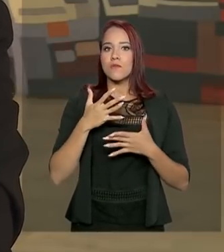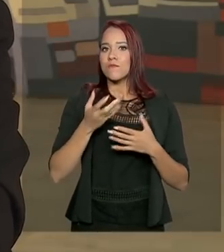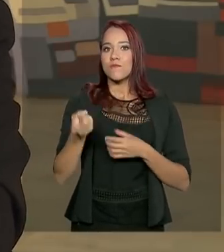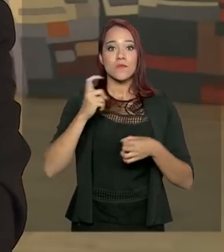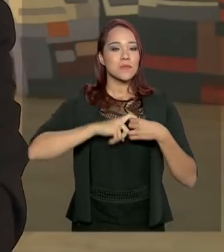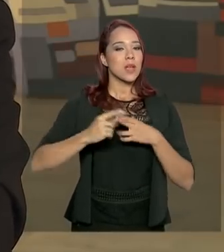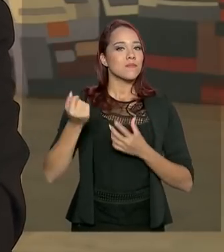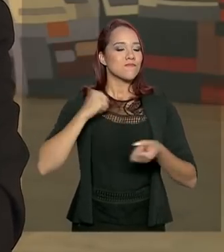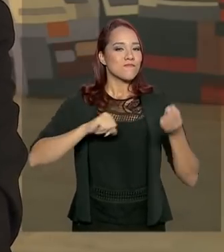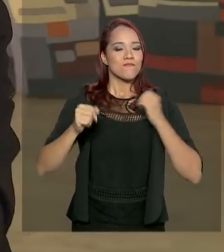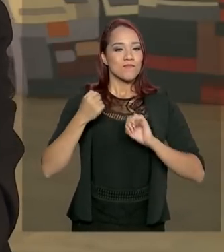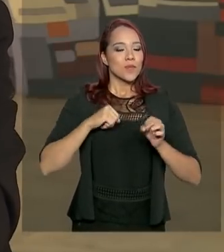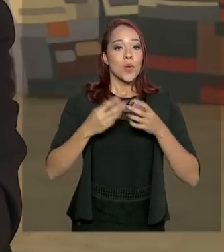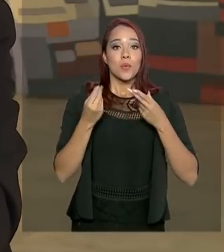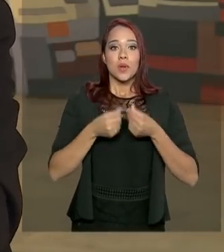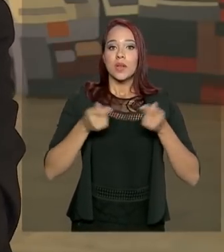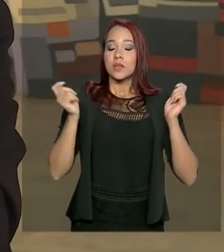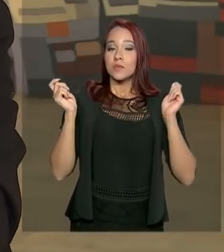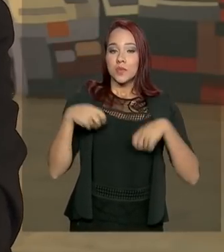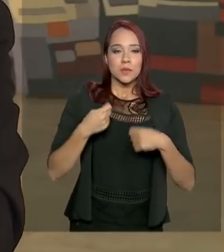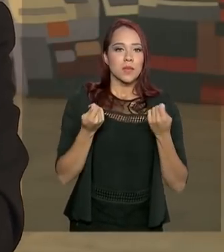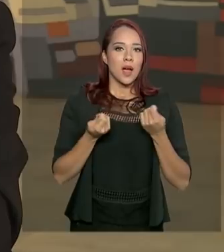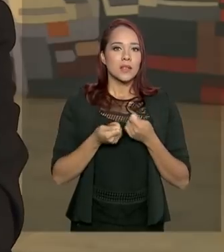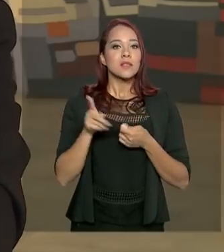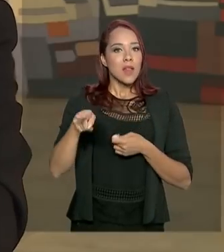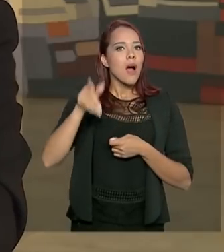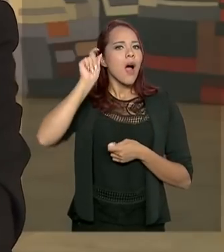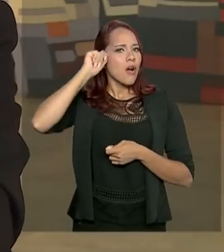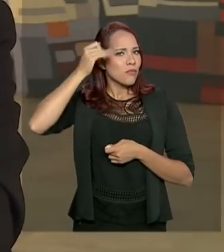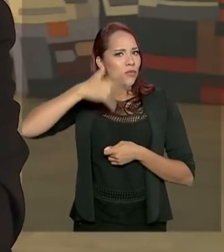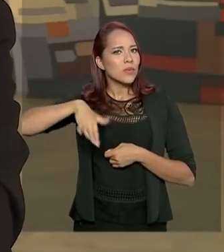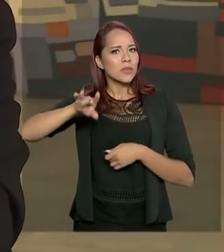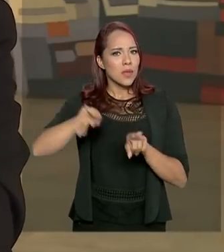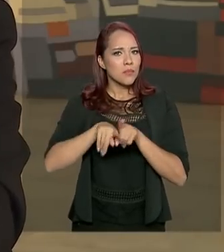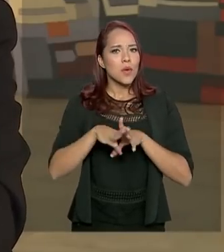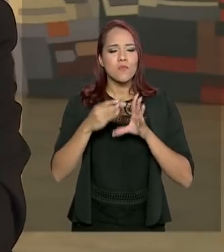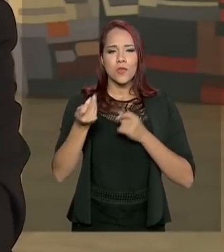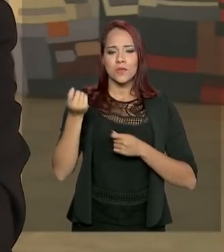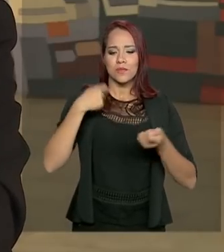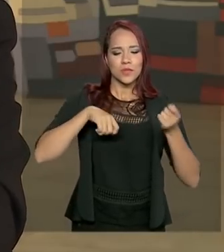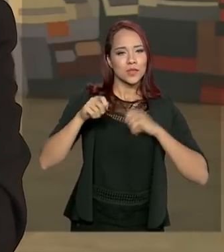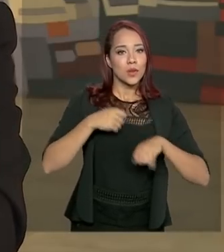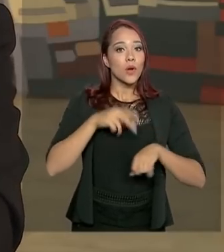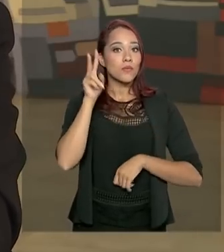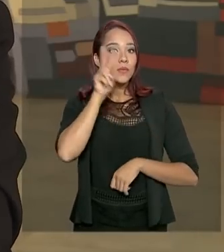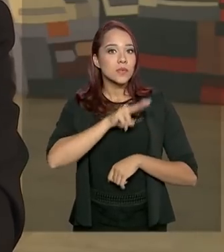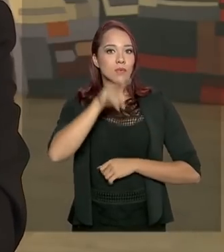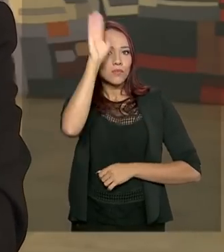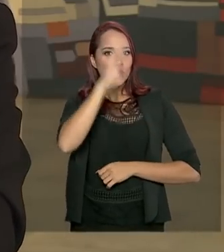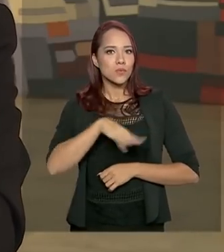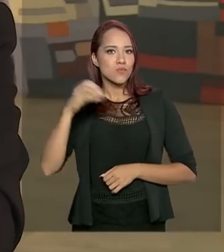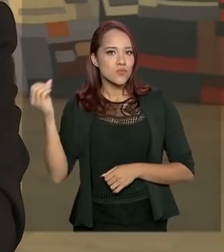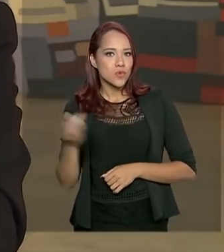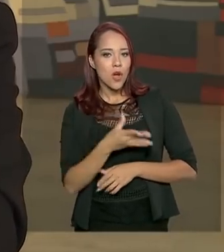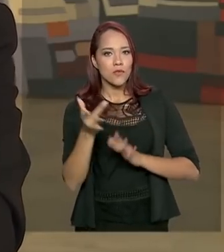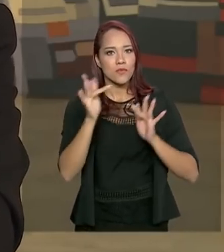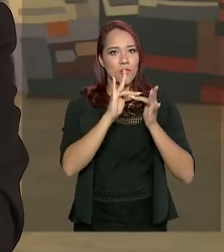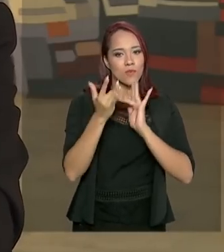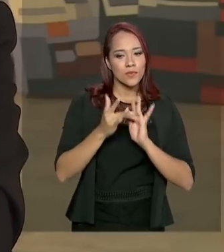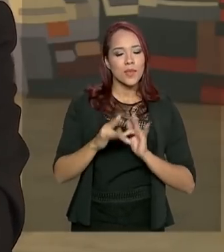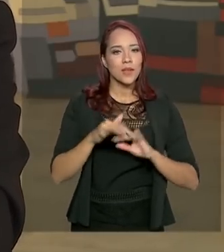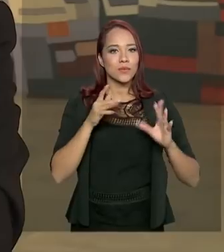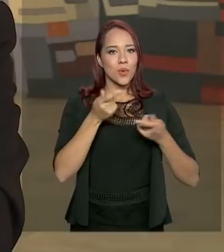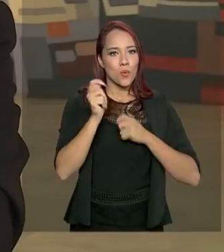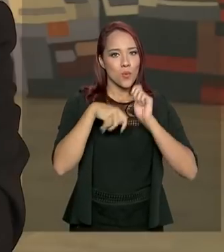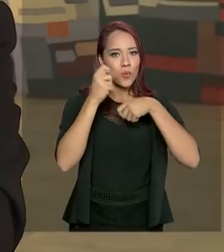as possibilidades, os africanos estão muito entusiasmados com essa nova visão do Brasil, de uma nova interação econômica,